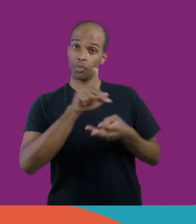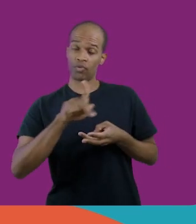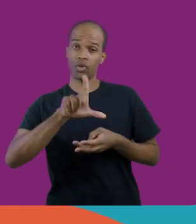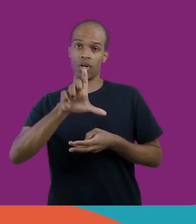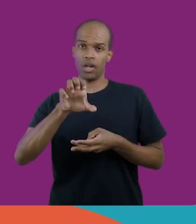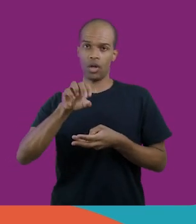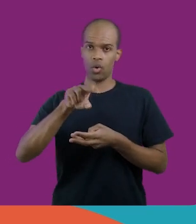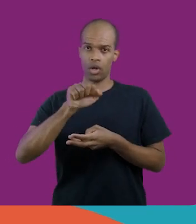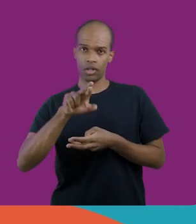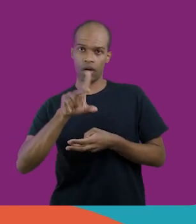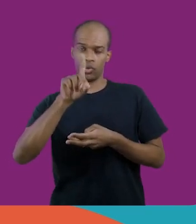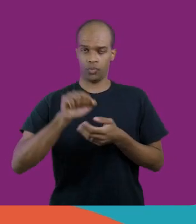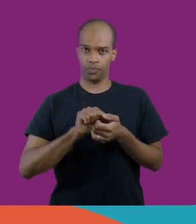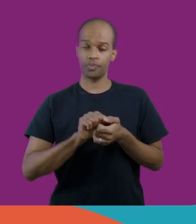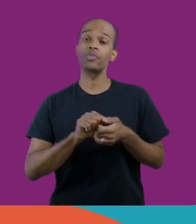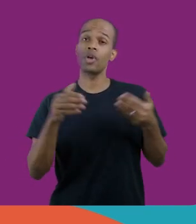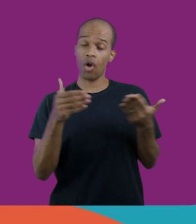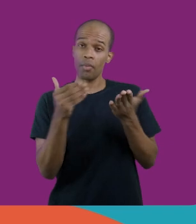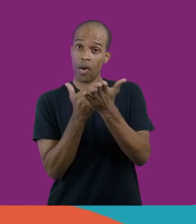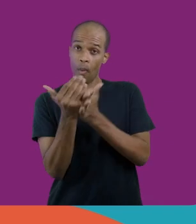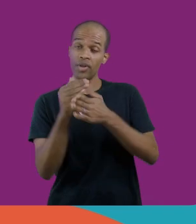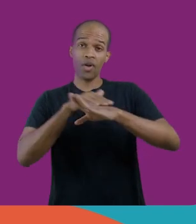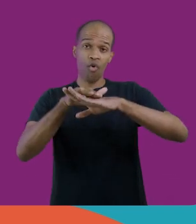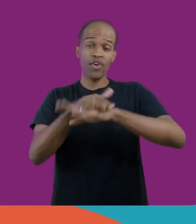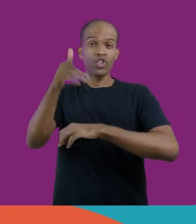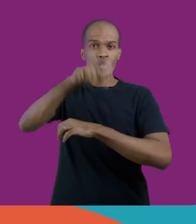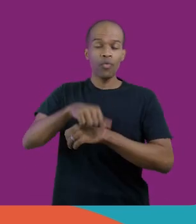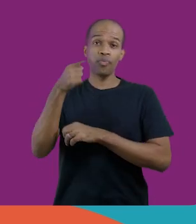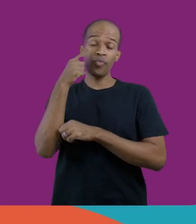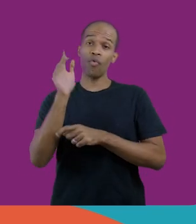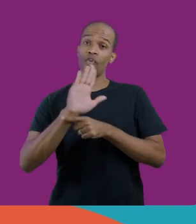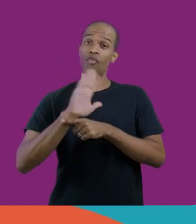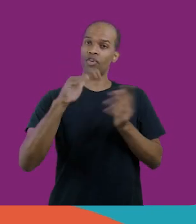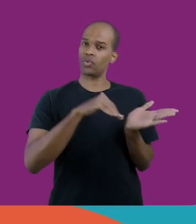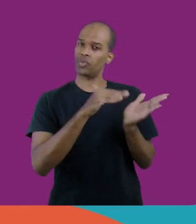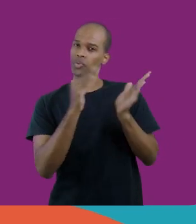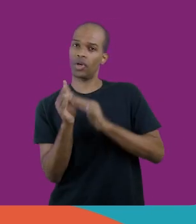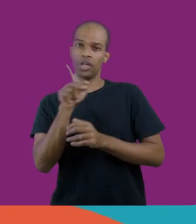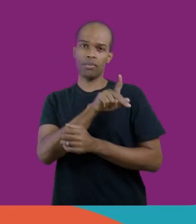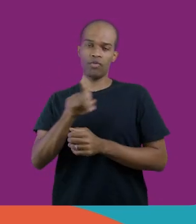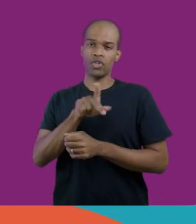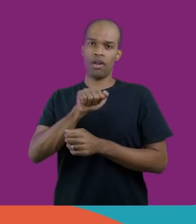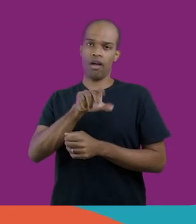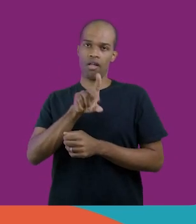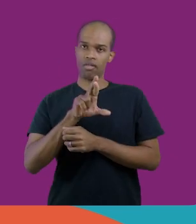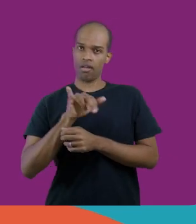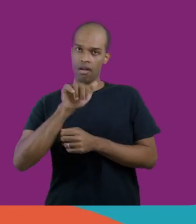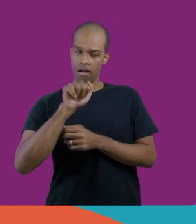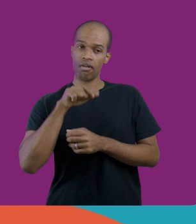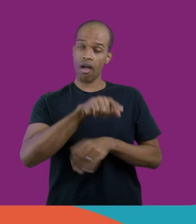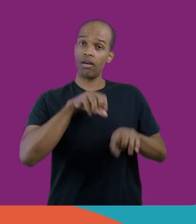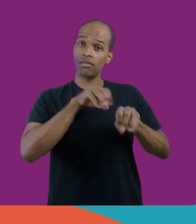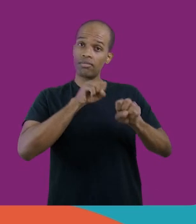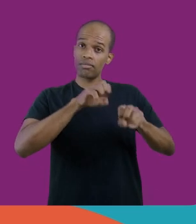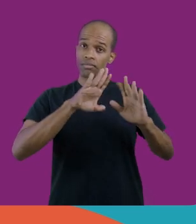professor Leonardo de Oliveira. Para iniciar essa nossa conversa, vamos ver o vídeo da professora Adriana Tárcia, da Escola de